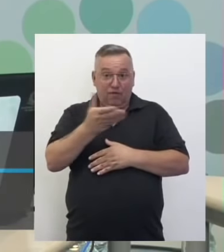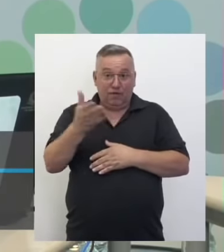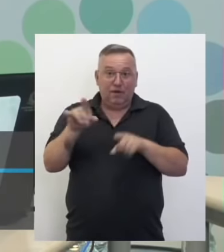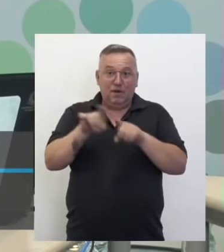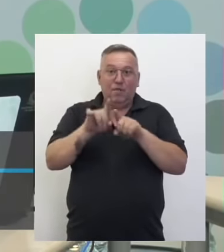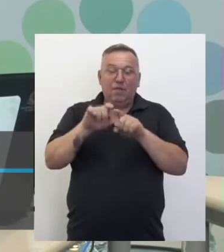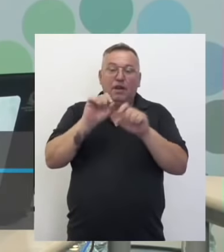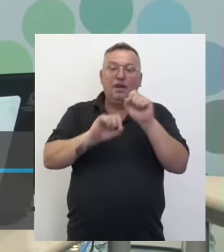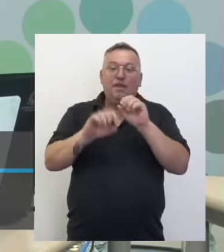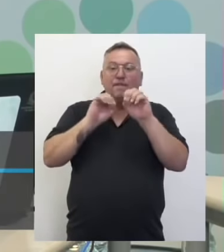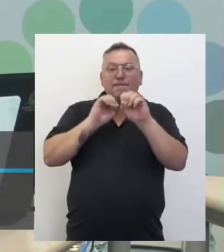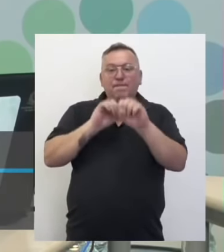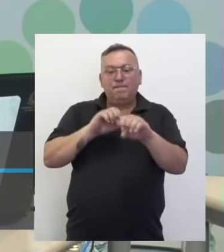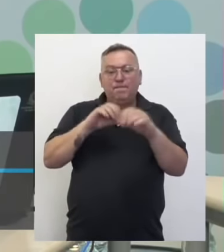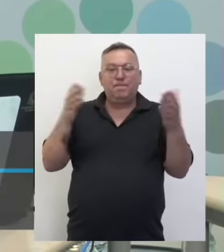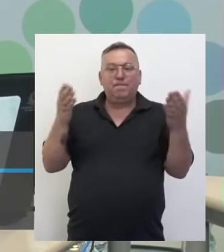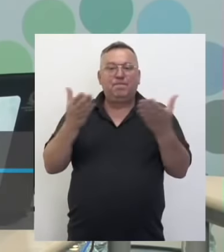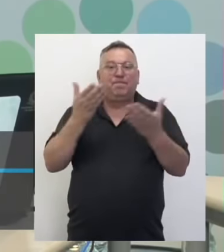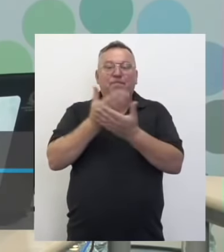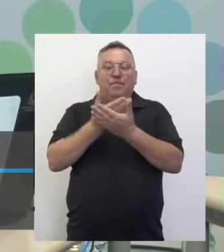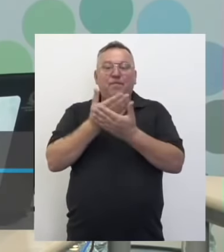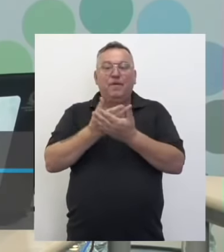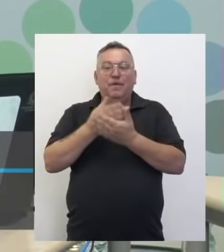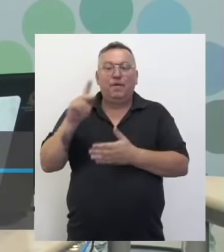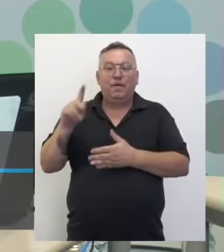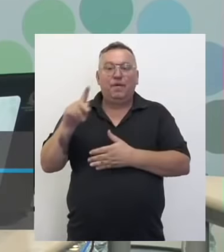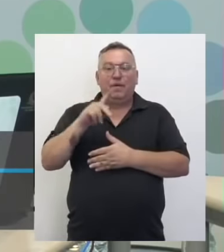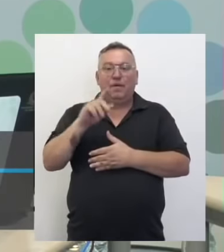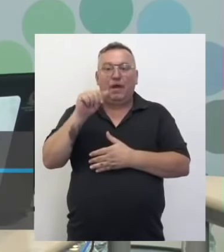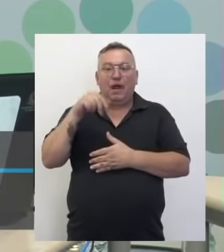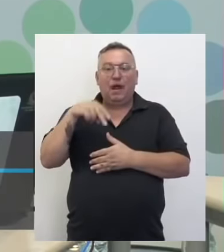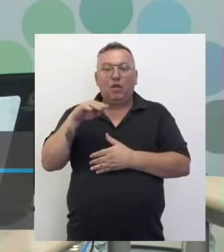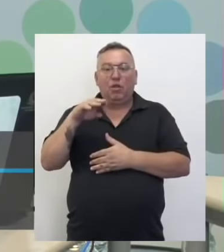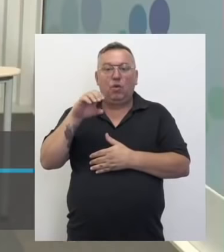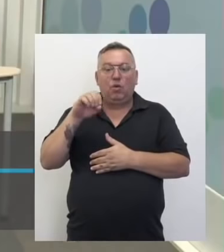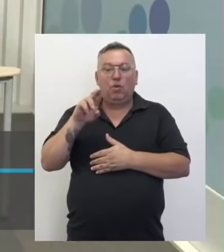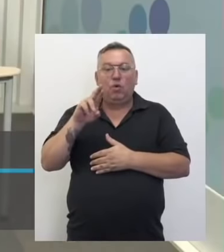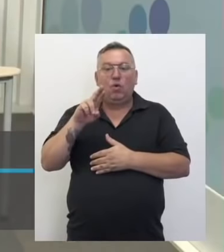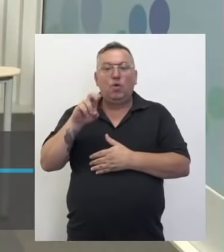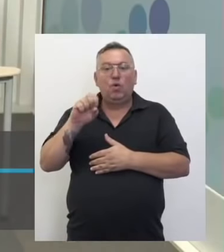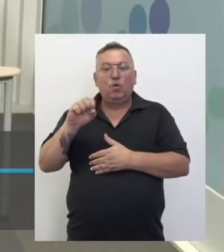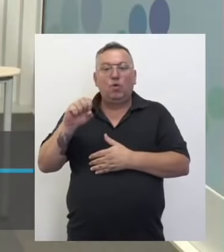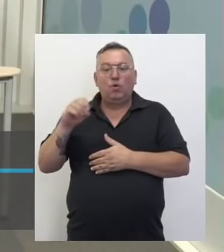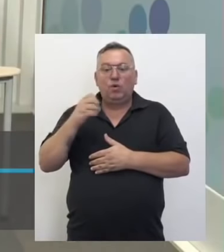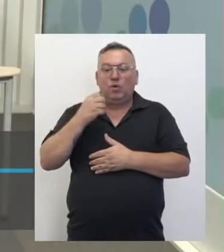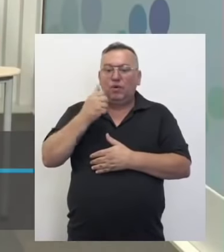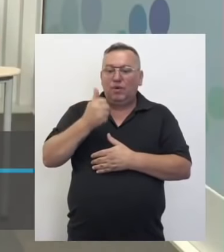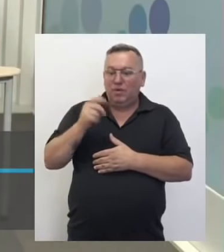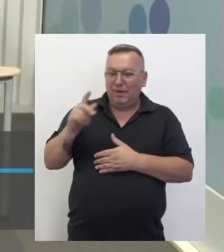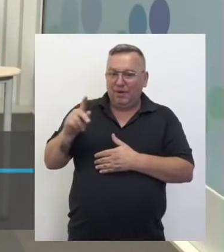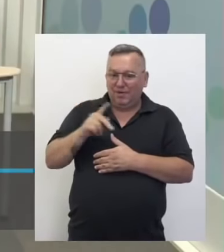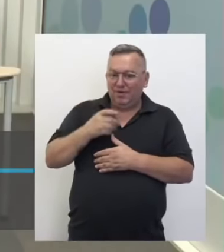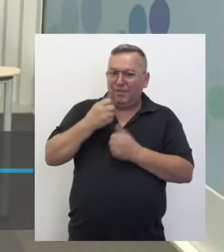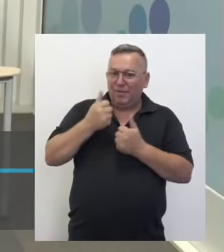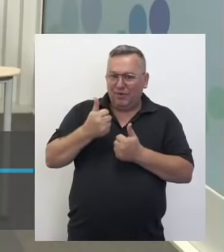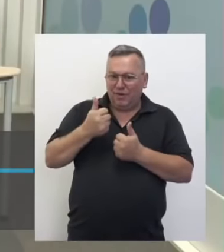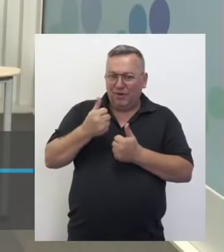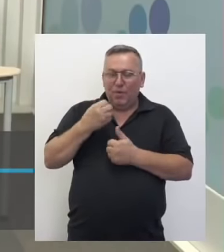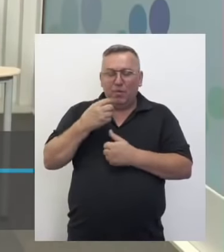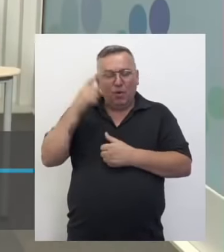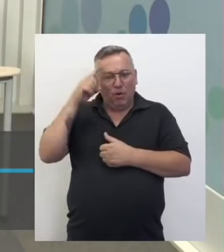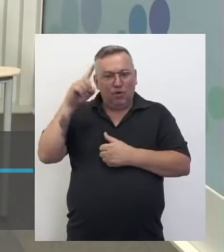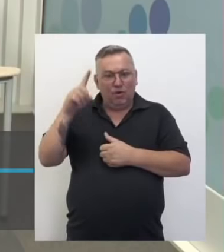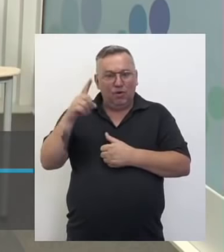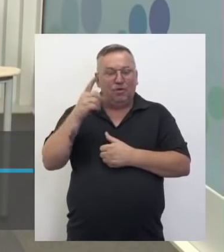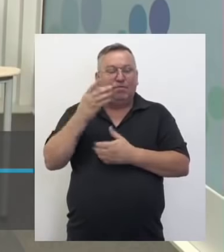vai ministrar a nossa aula de hoje é o professor Antônio Russo. Tudo bem, professor Antônio? Tudo bem, bom dia Luiz e bom dia